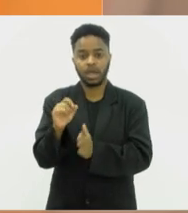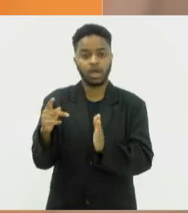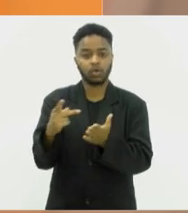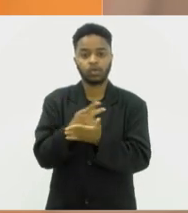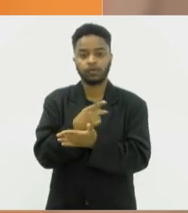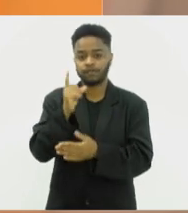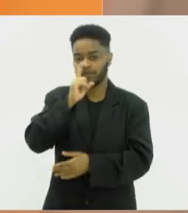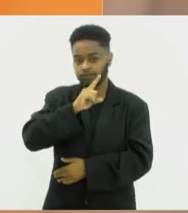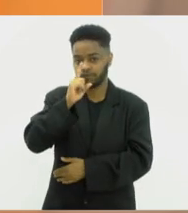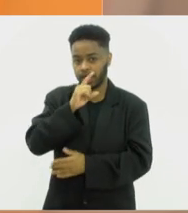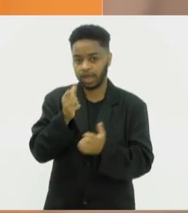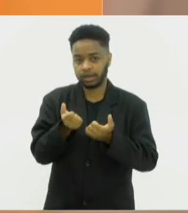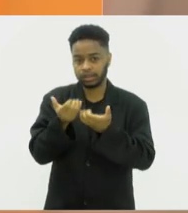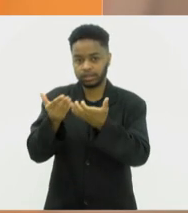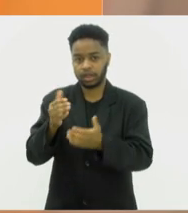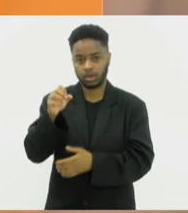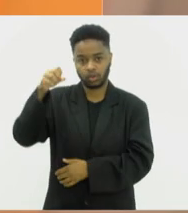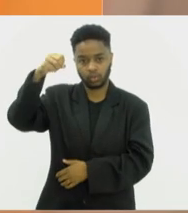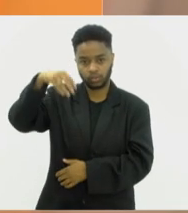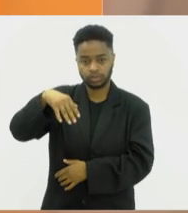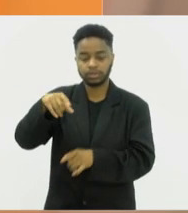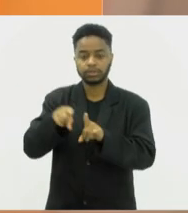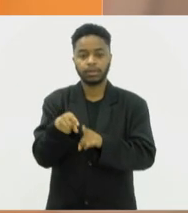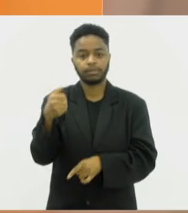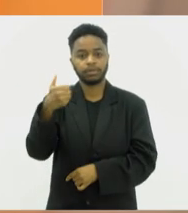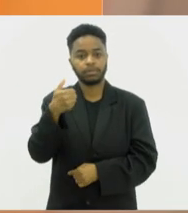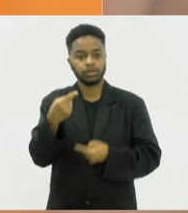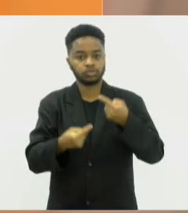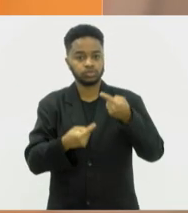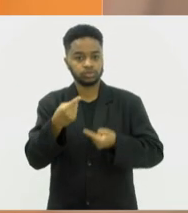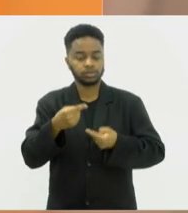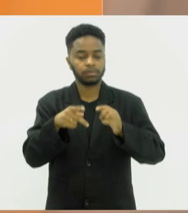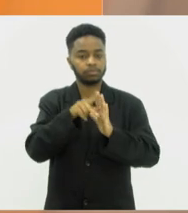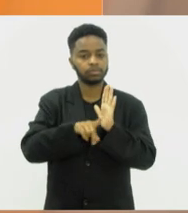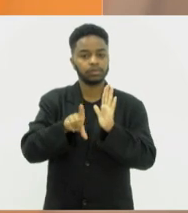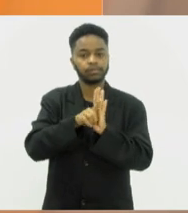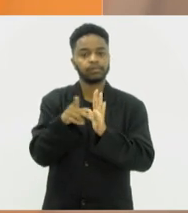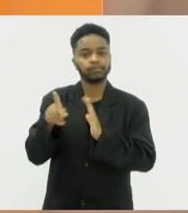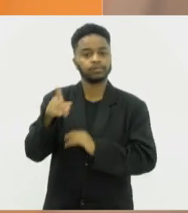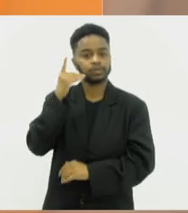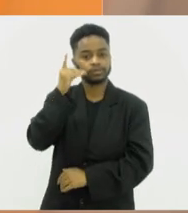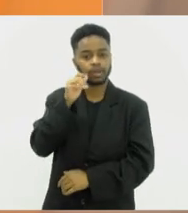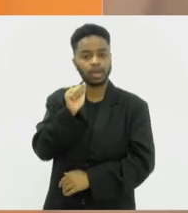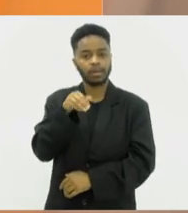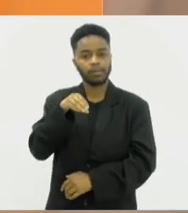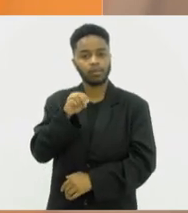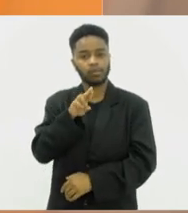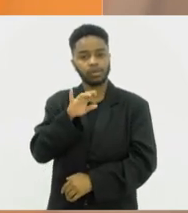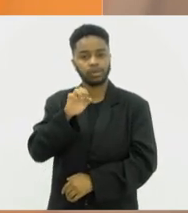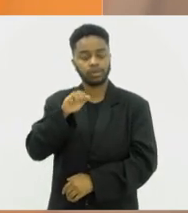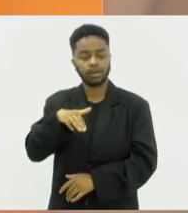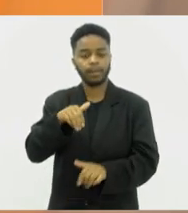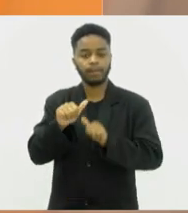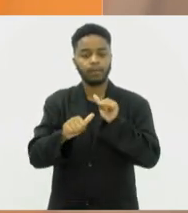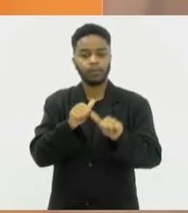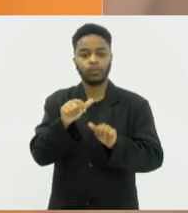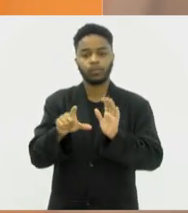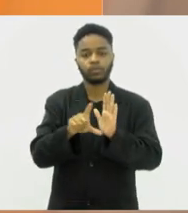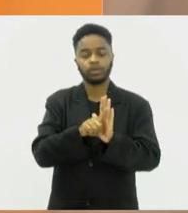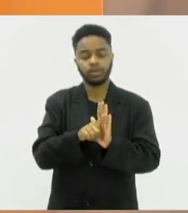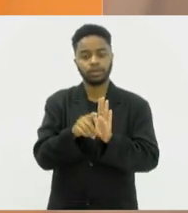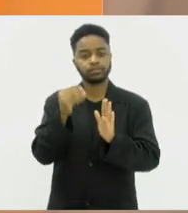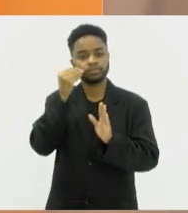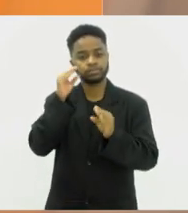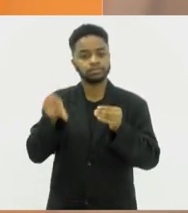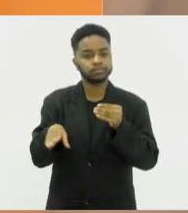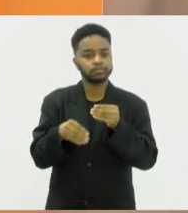de falha no fornecimento. Em primeira discussão, projeto do deputado Rodrigo Amorim, que altera a legislação para